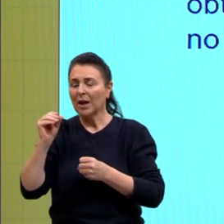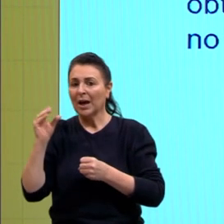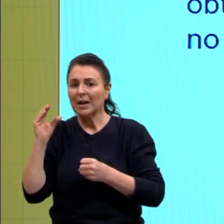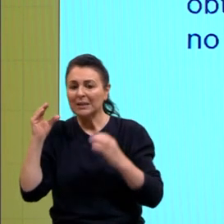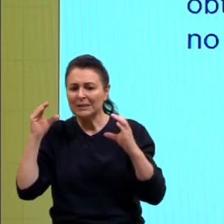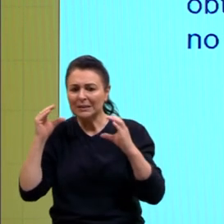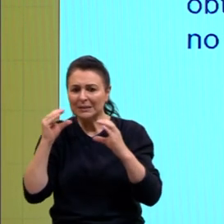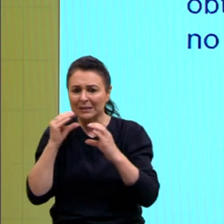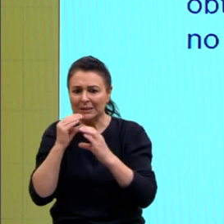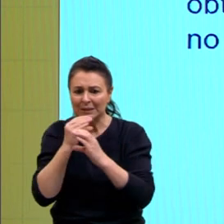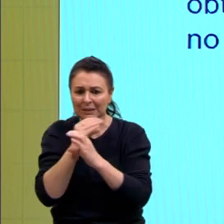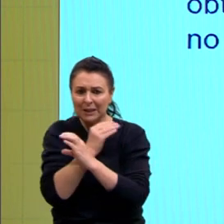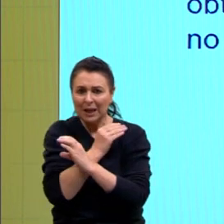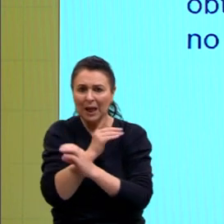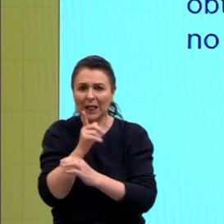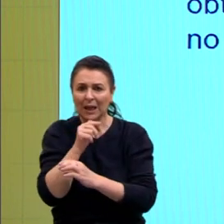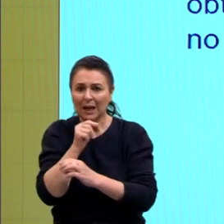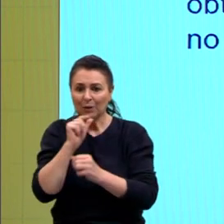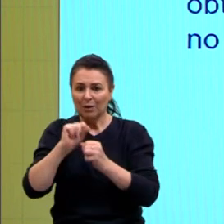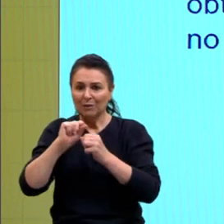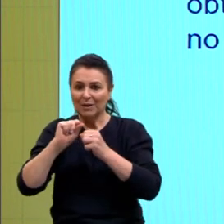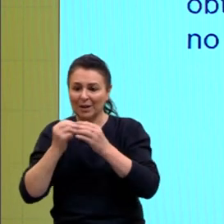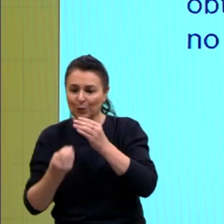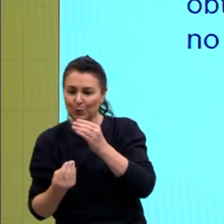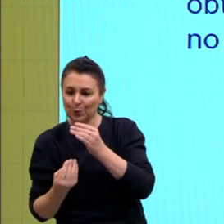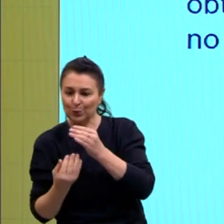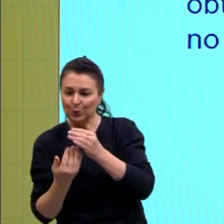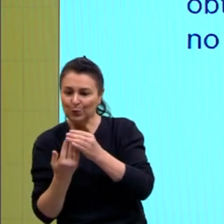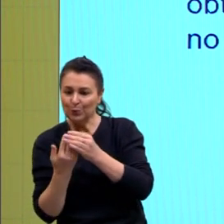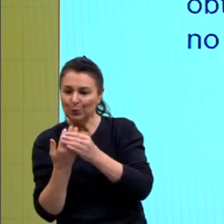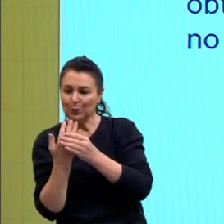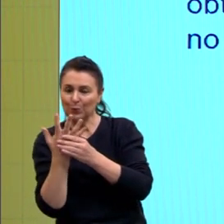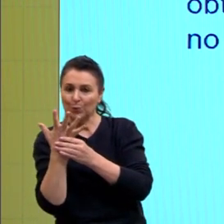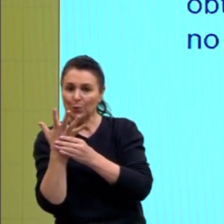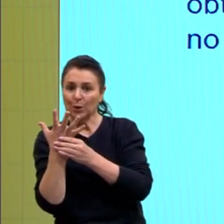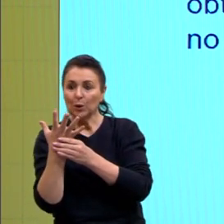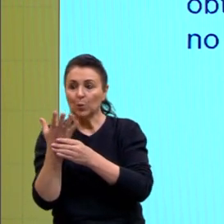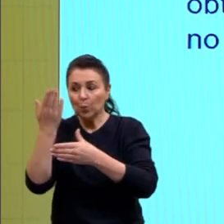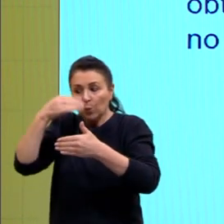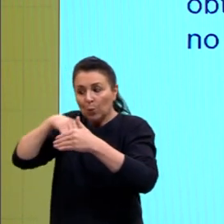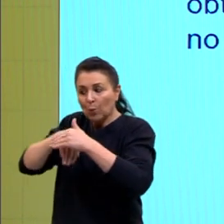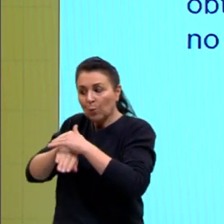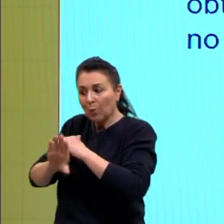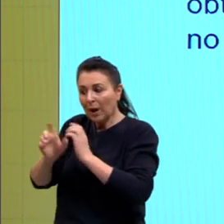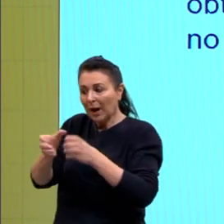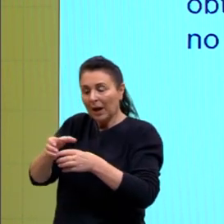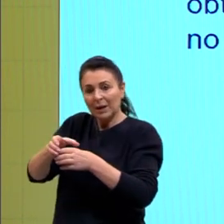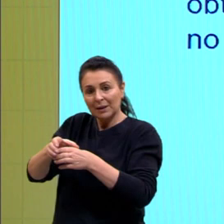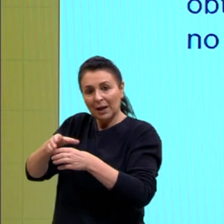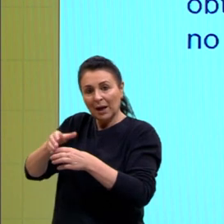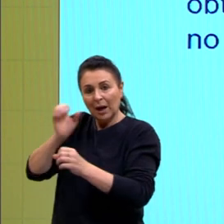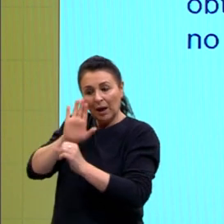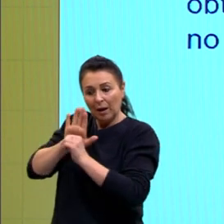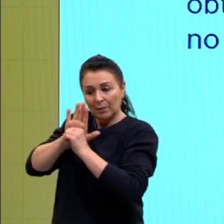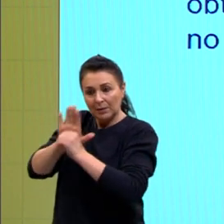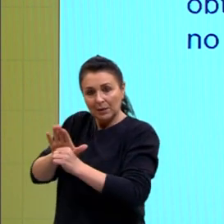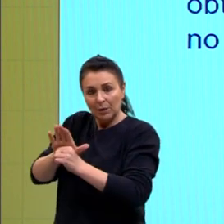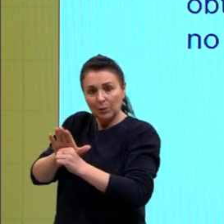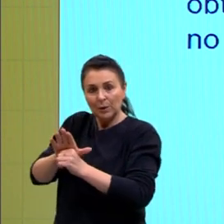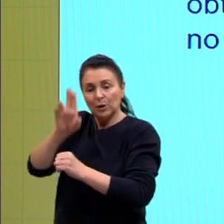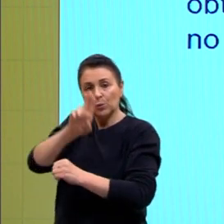principalmente a água, fazer com que ela dê pressão, e aí eu canalizo essa pressão e jogo numa turbina, né, e essa turbina depois